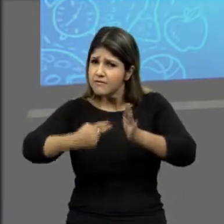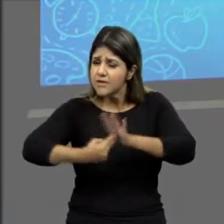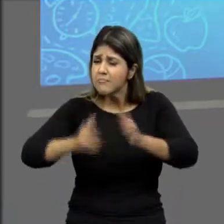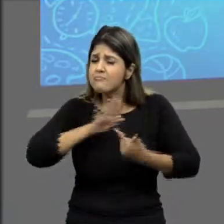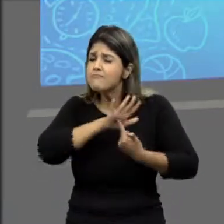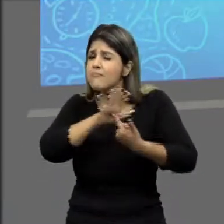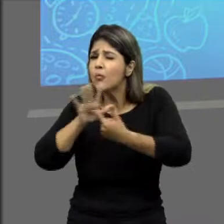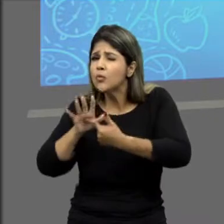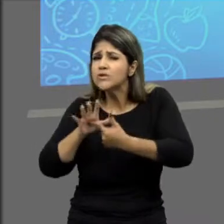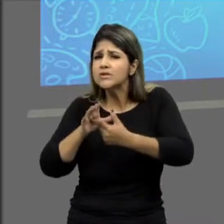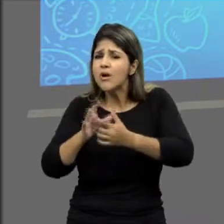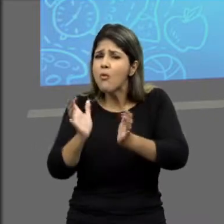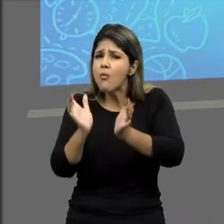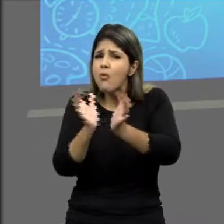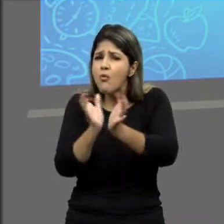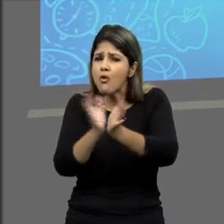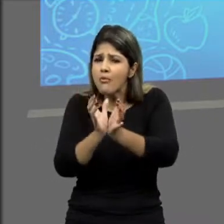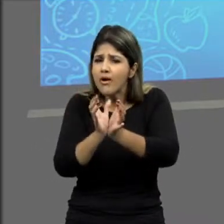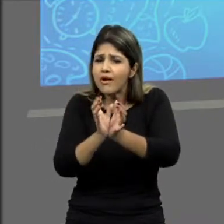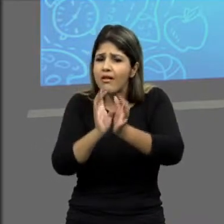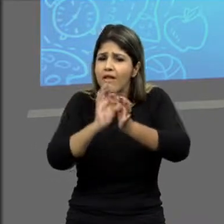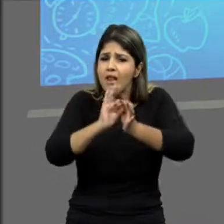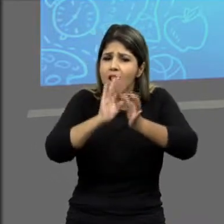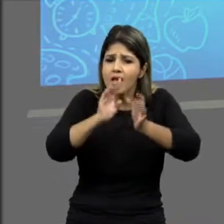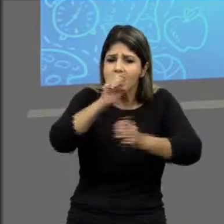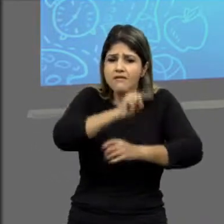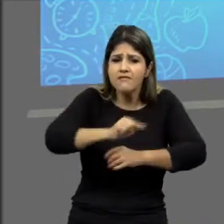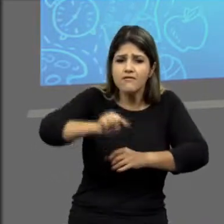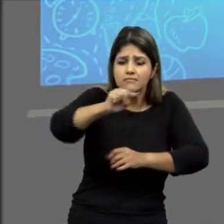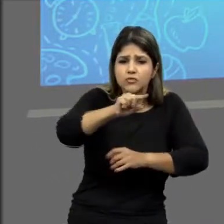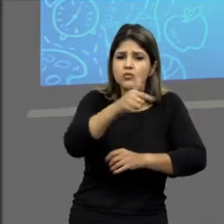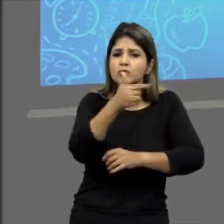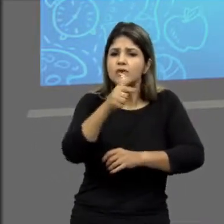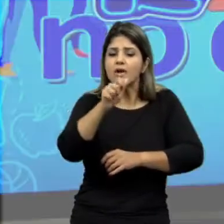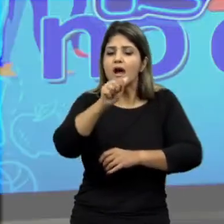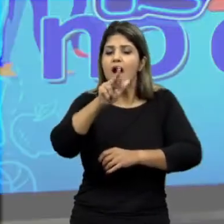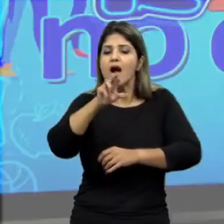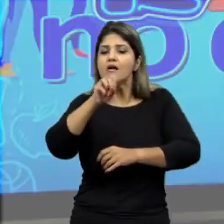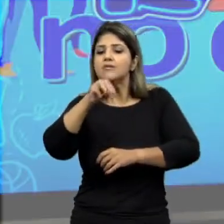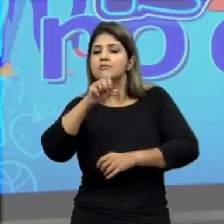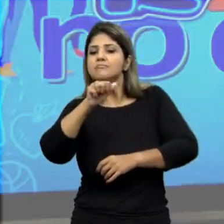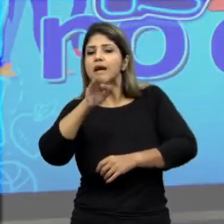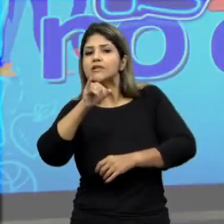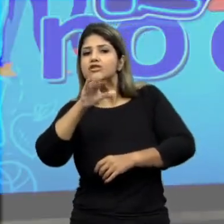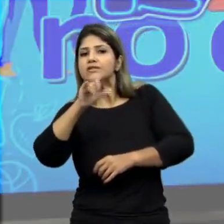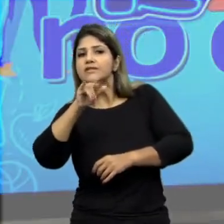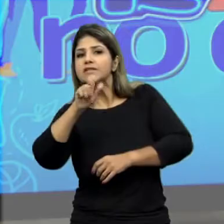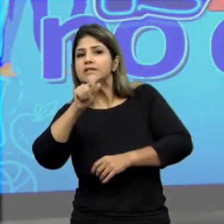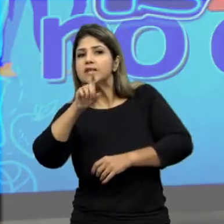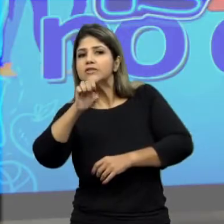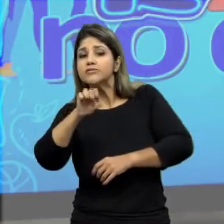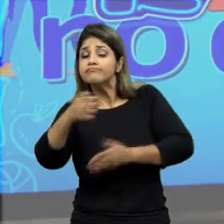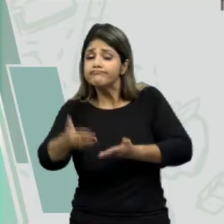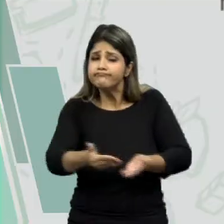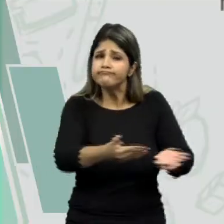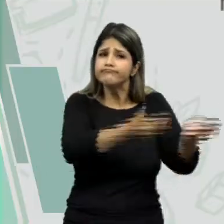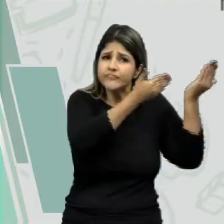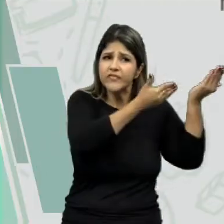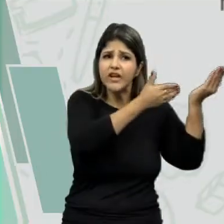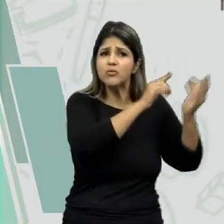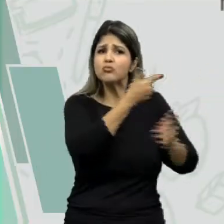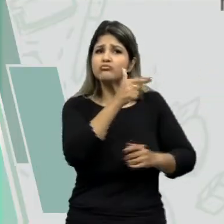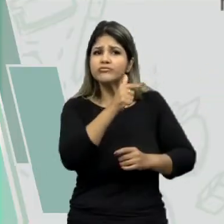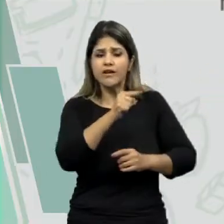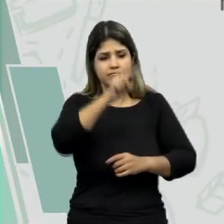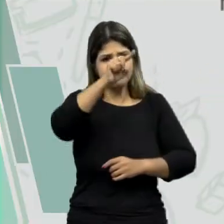uma cadeia, tá? Que além de ser aberta, não possui aromaticidade. Se você puder observar aí agora na tela, você tá vendo